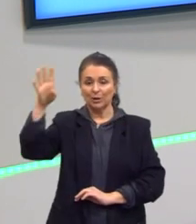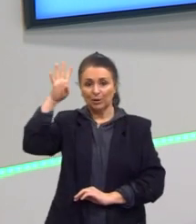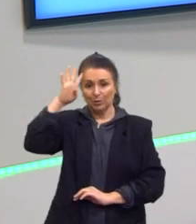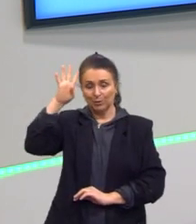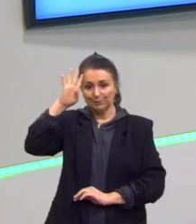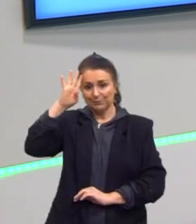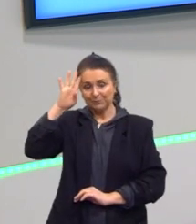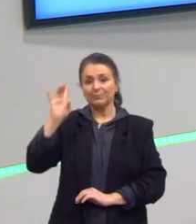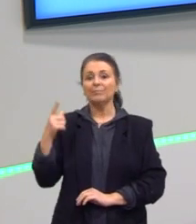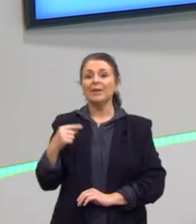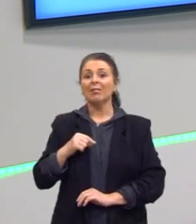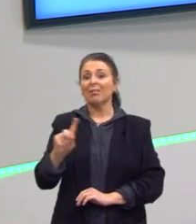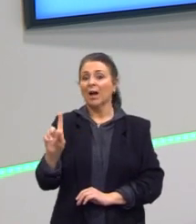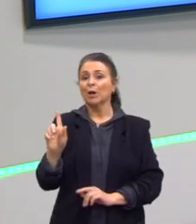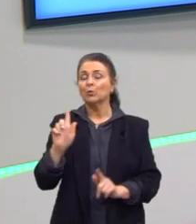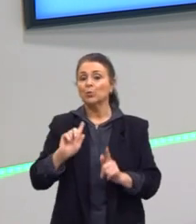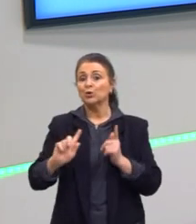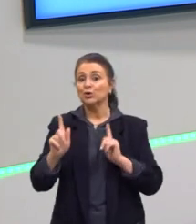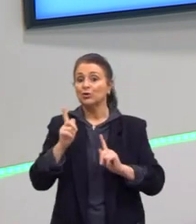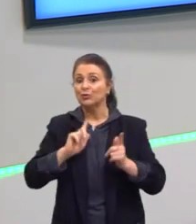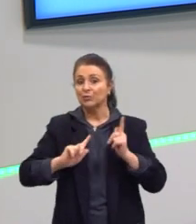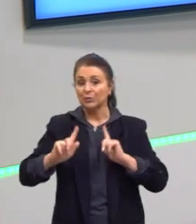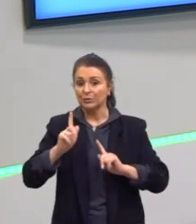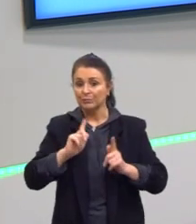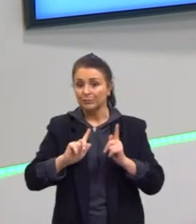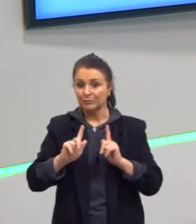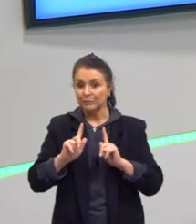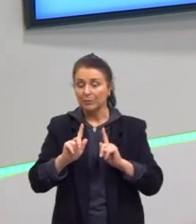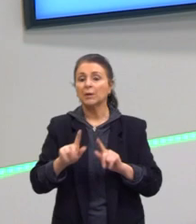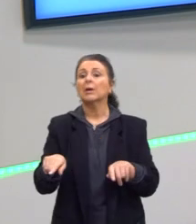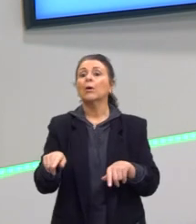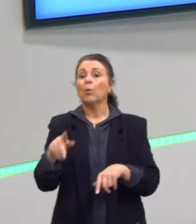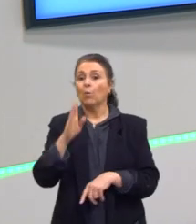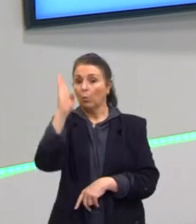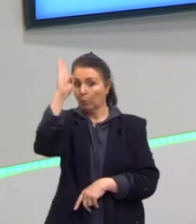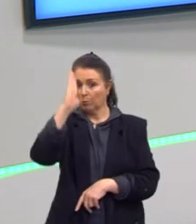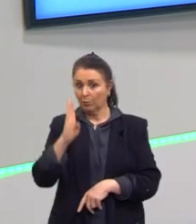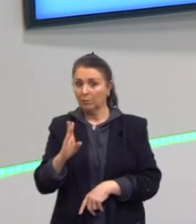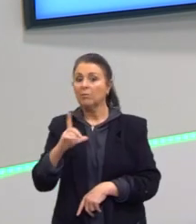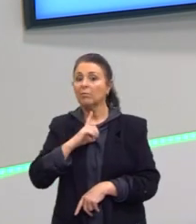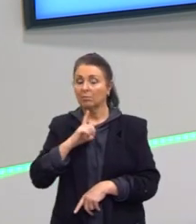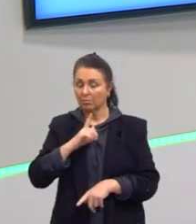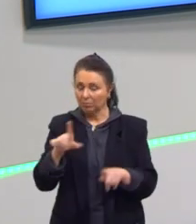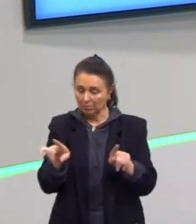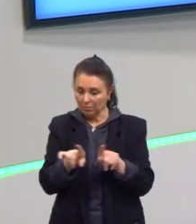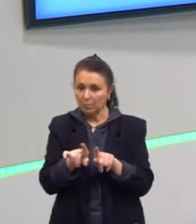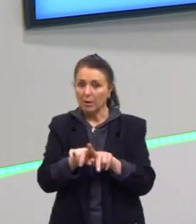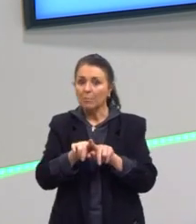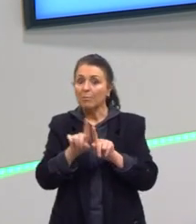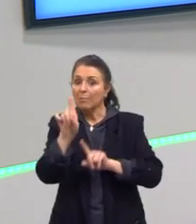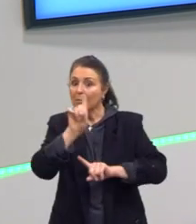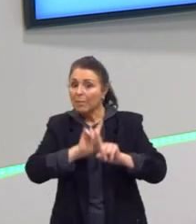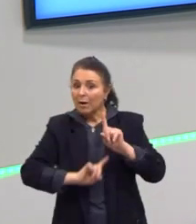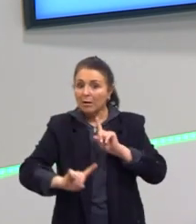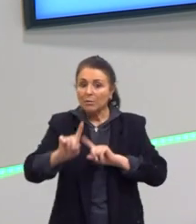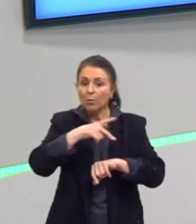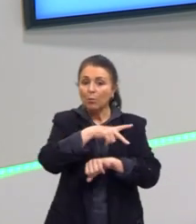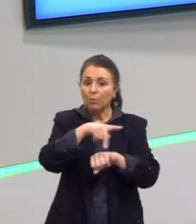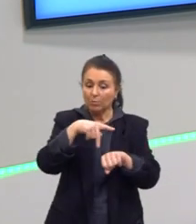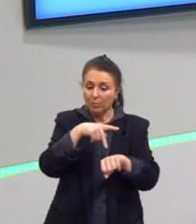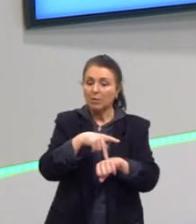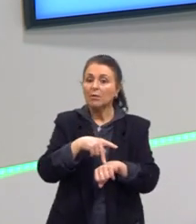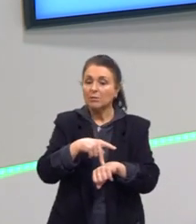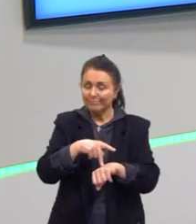o Brasil passou por um processo de ditadura e outros países também passaram. Infelizmente, alguns países ainda hoje